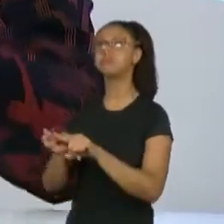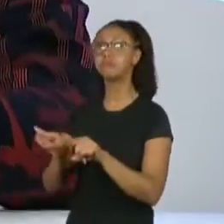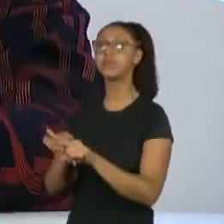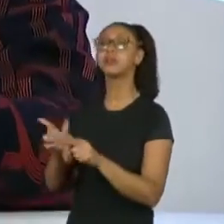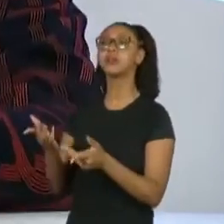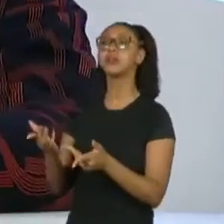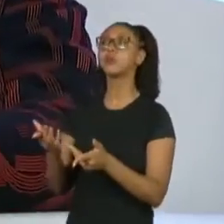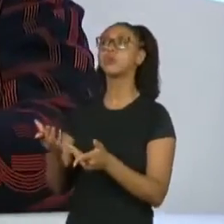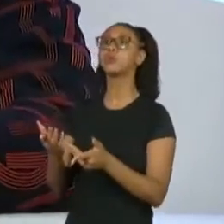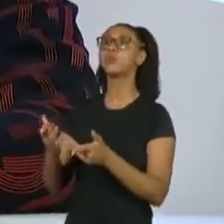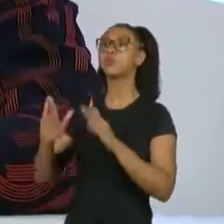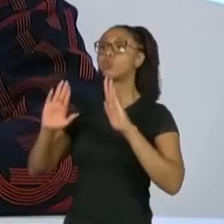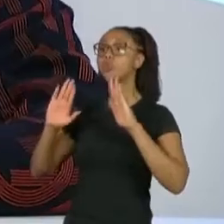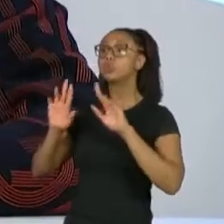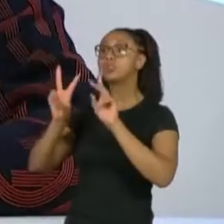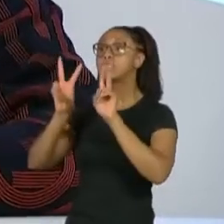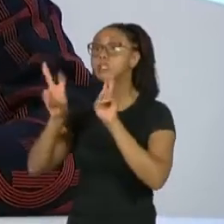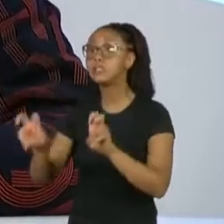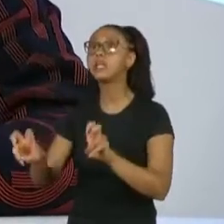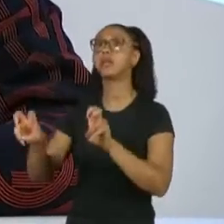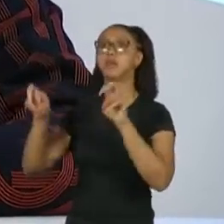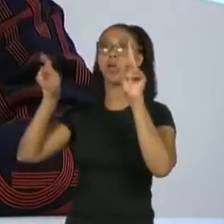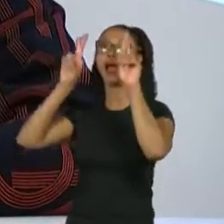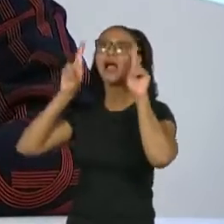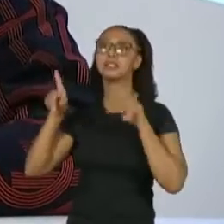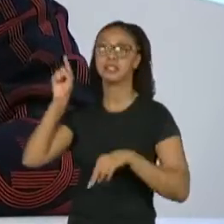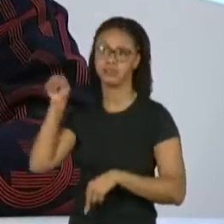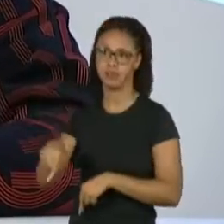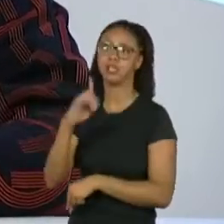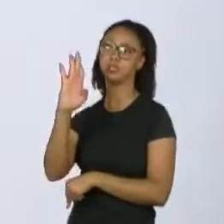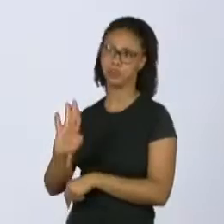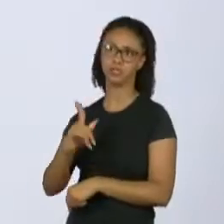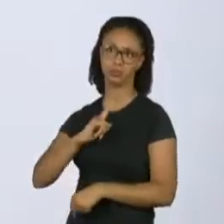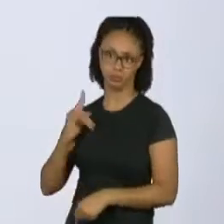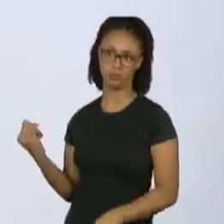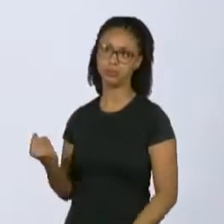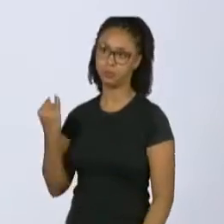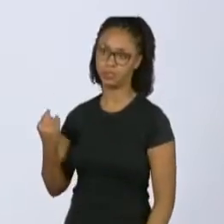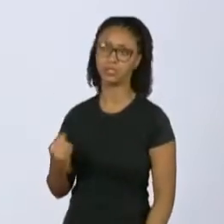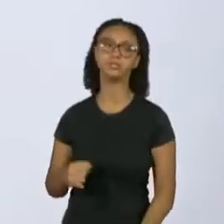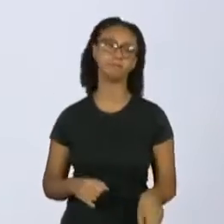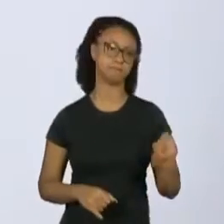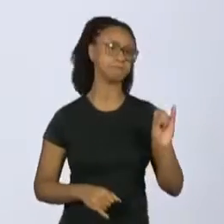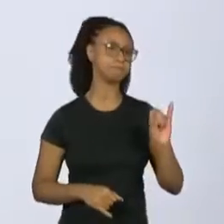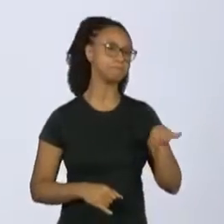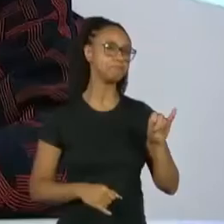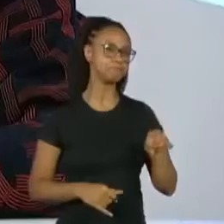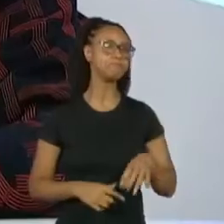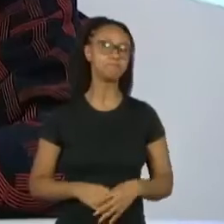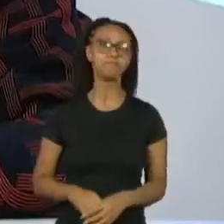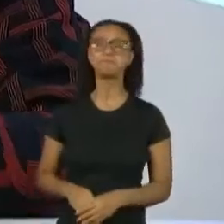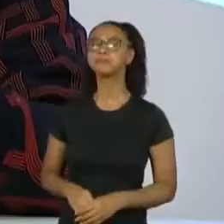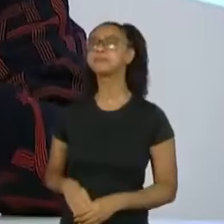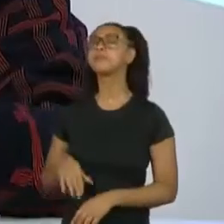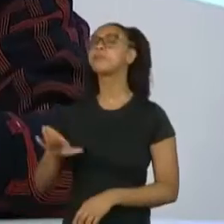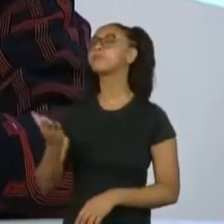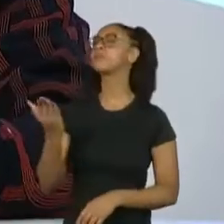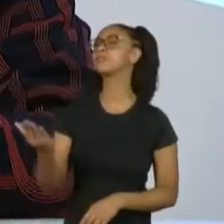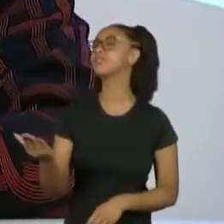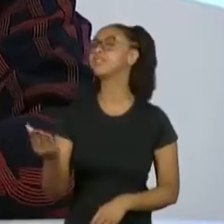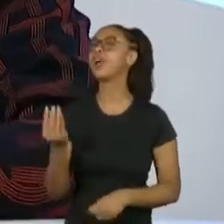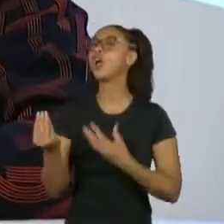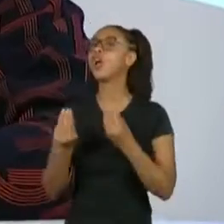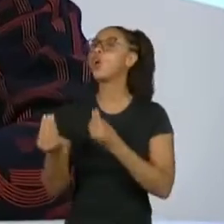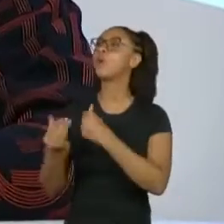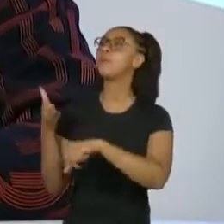ponto em relação à questão racial no nosso país, né? Que foi muito importante. E pra você, como é foi participar